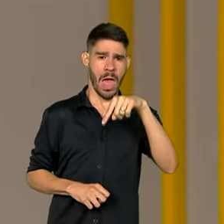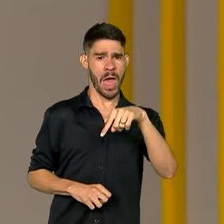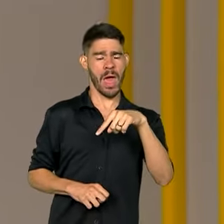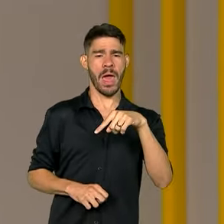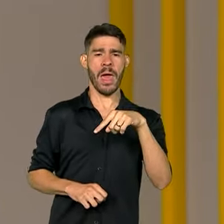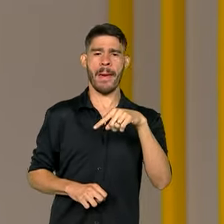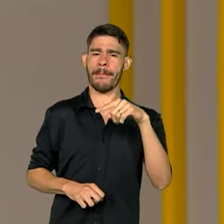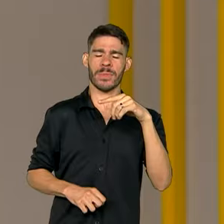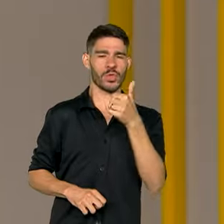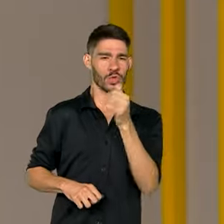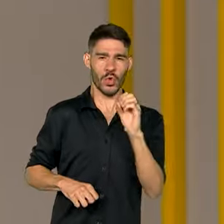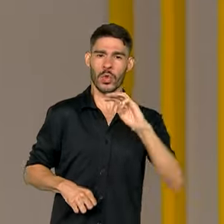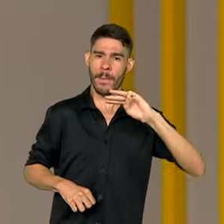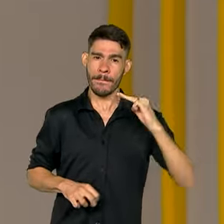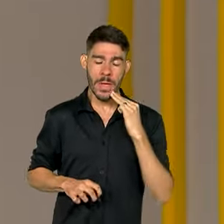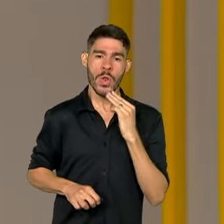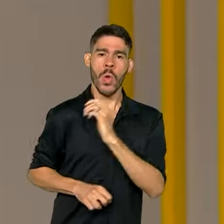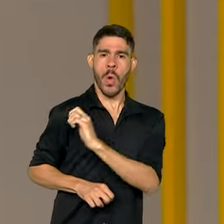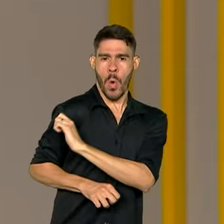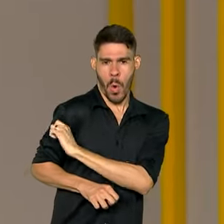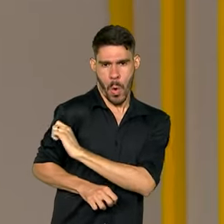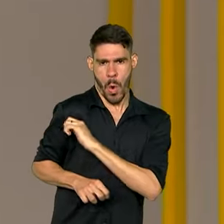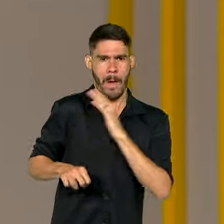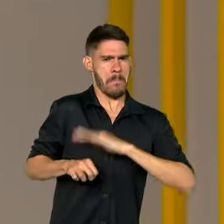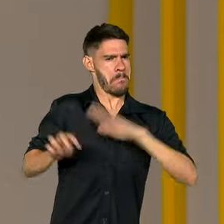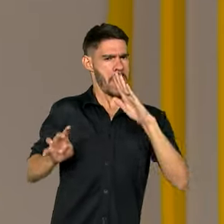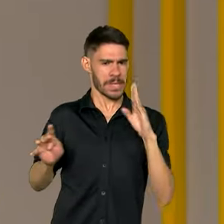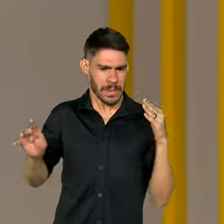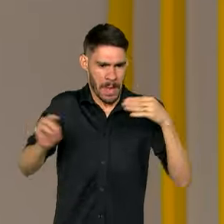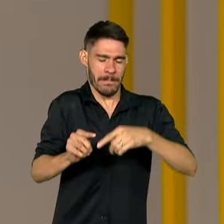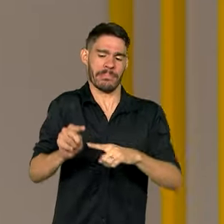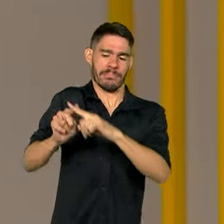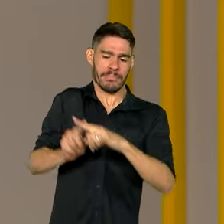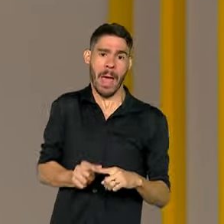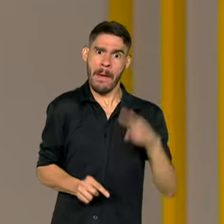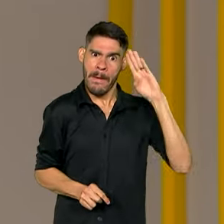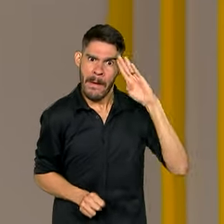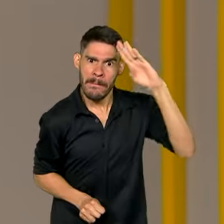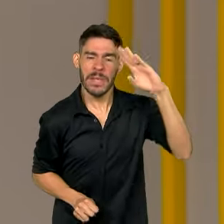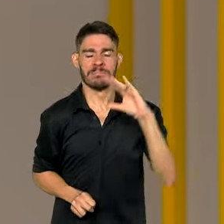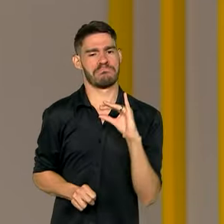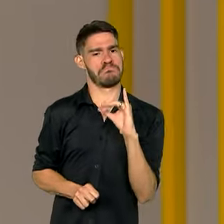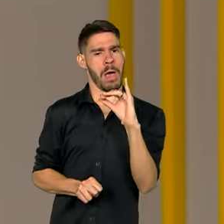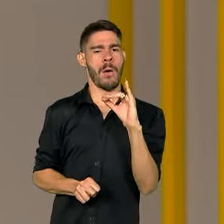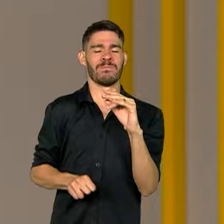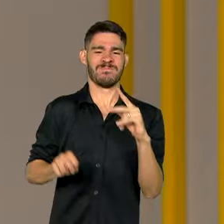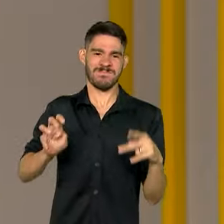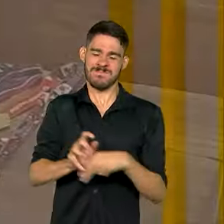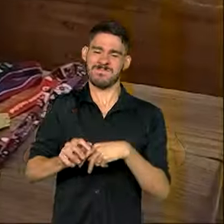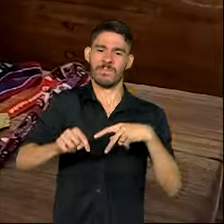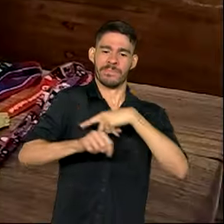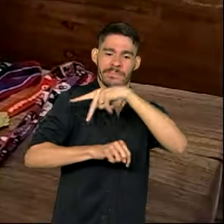18 milhões de estudantes participem da maior competição científica do país.